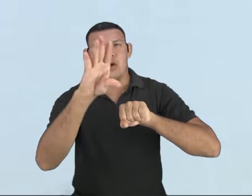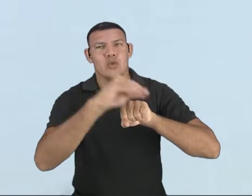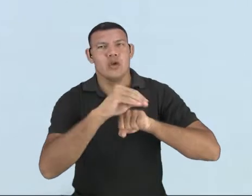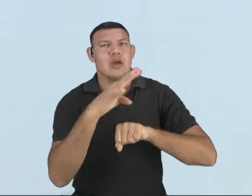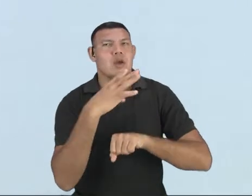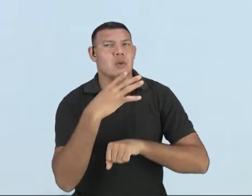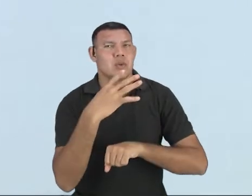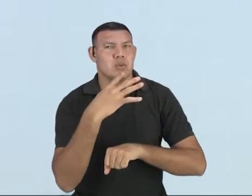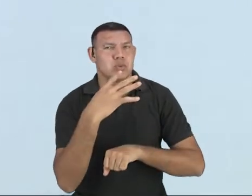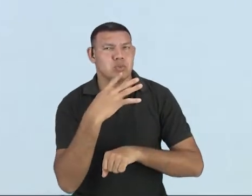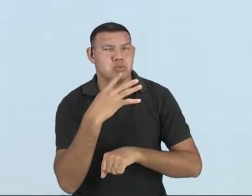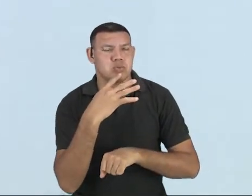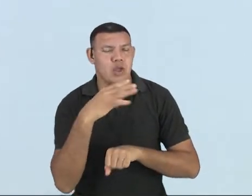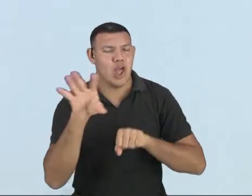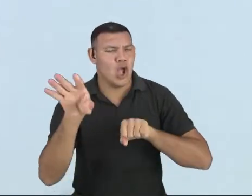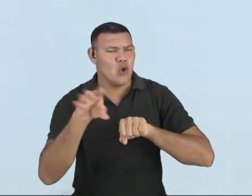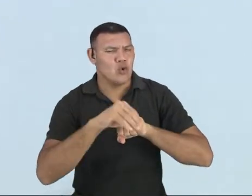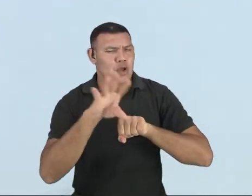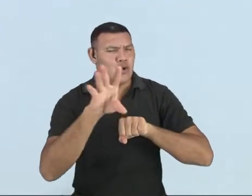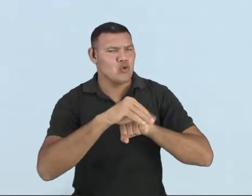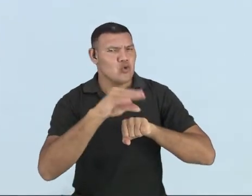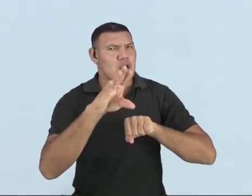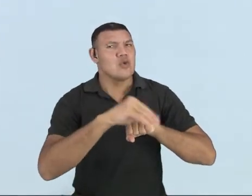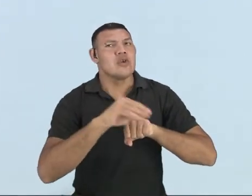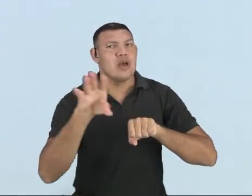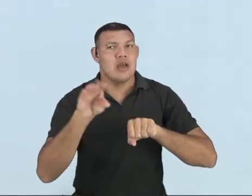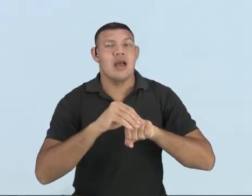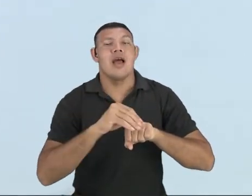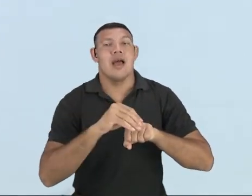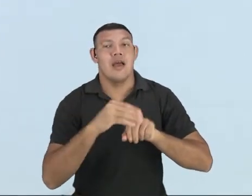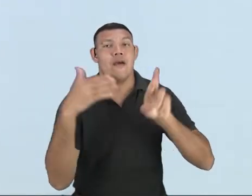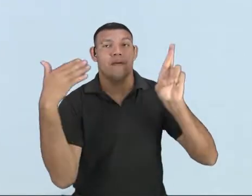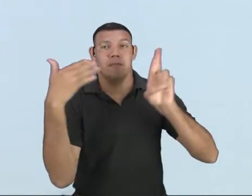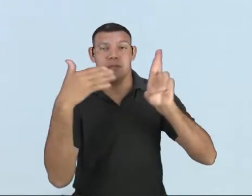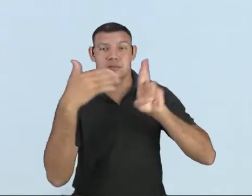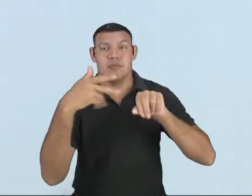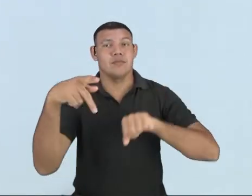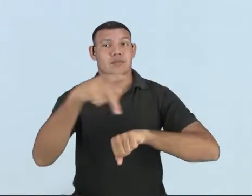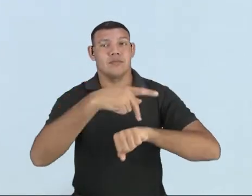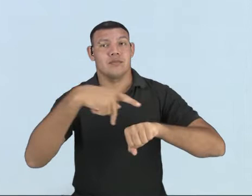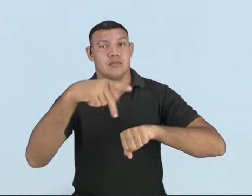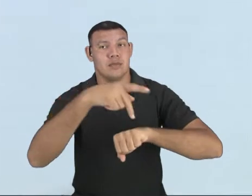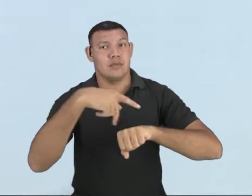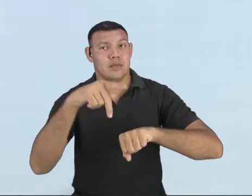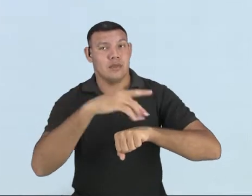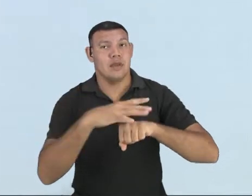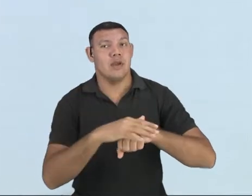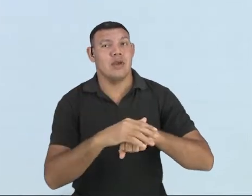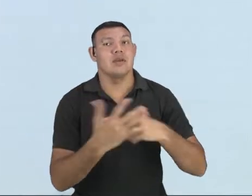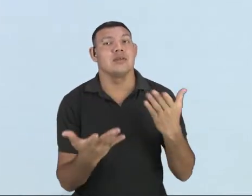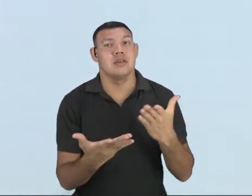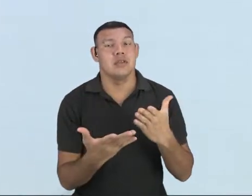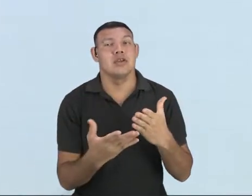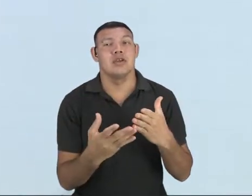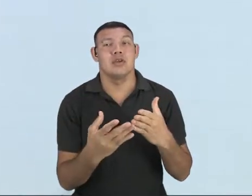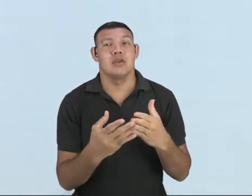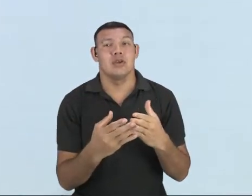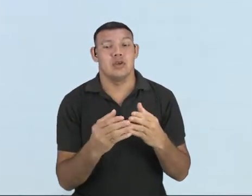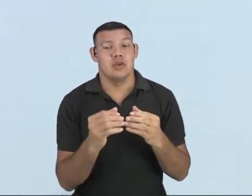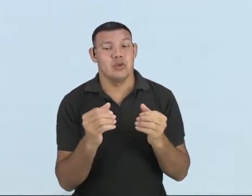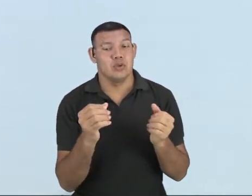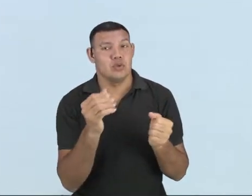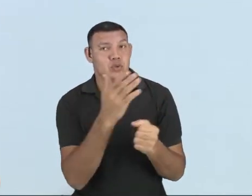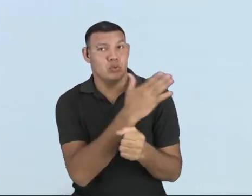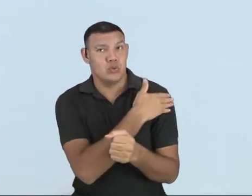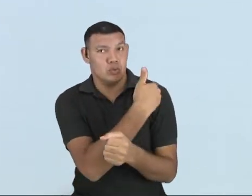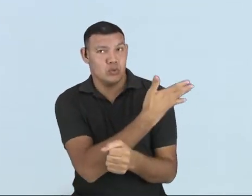O próprio nome já diz conhecimento. Quanto mais você conhece a respeito dos países que são vizinhos do nosso, né?